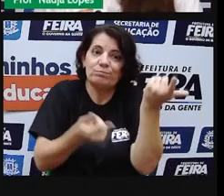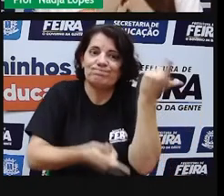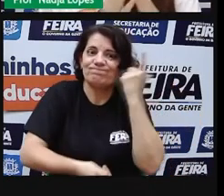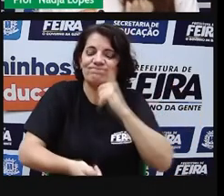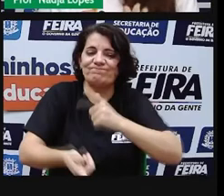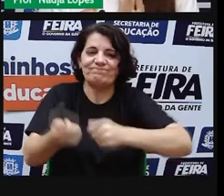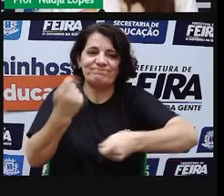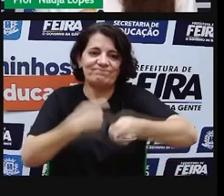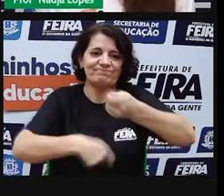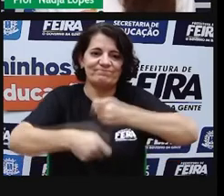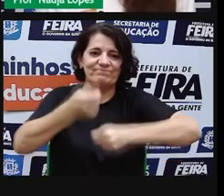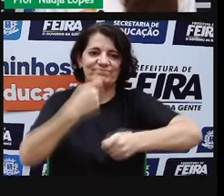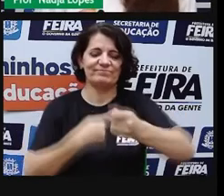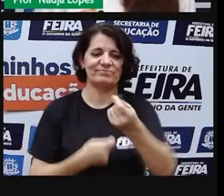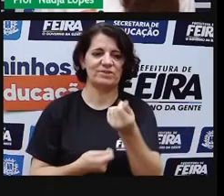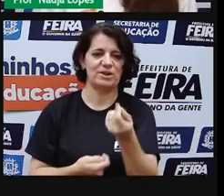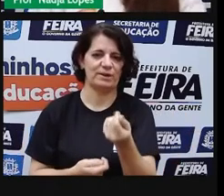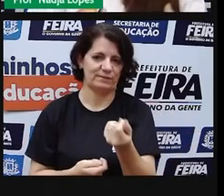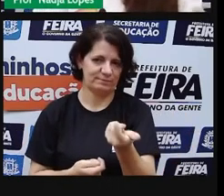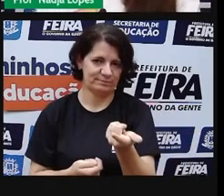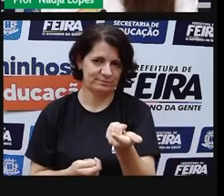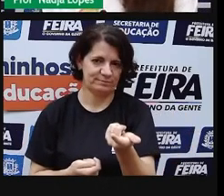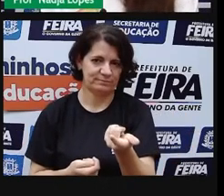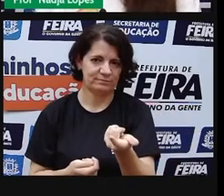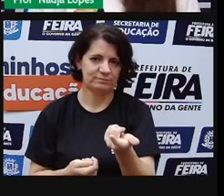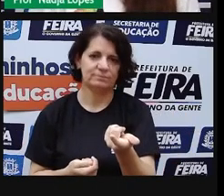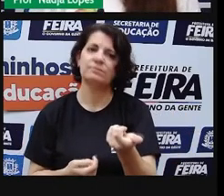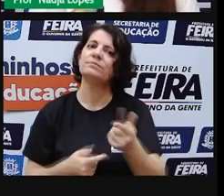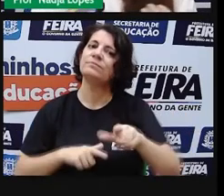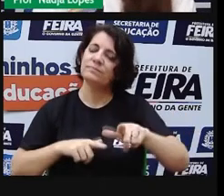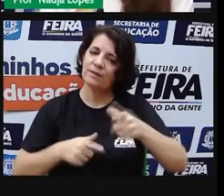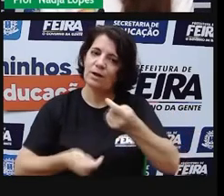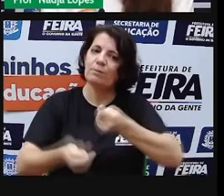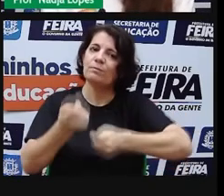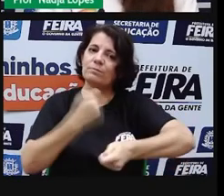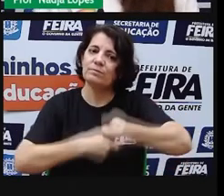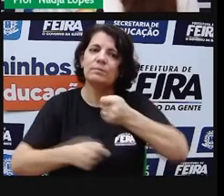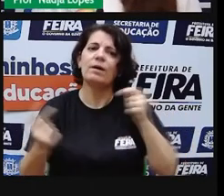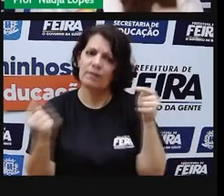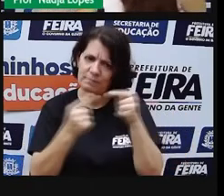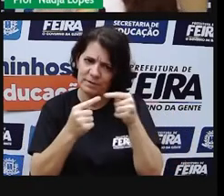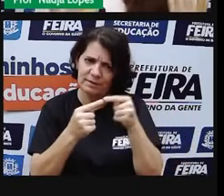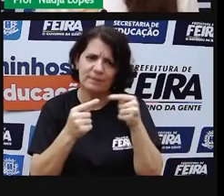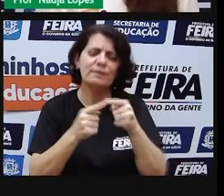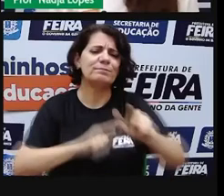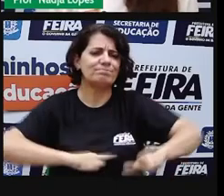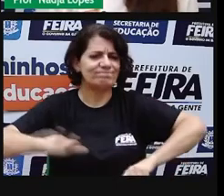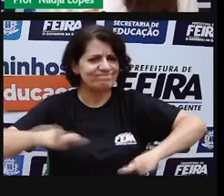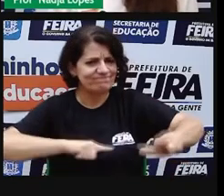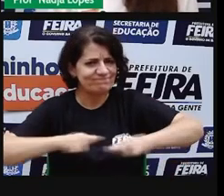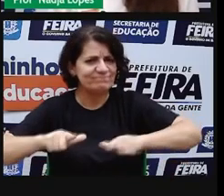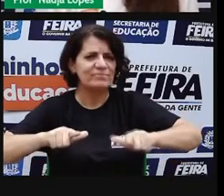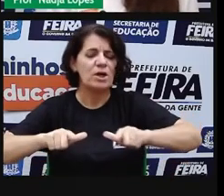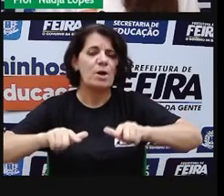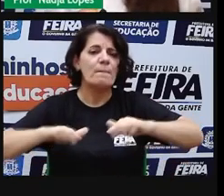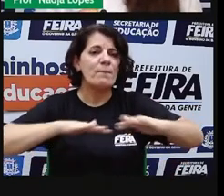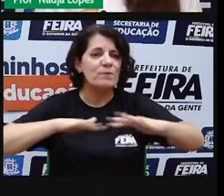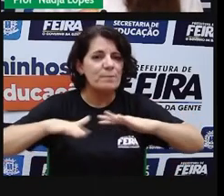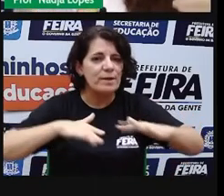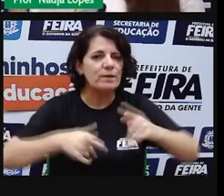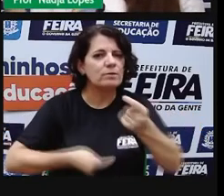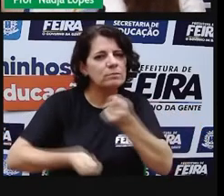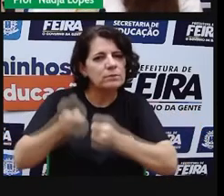econômica diz muito sobre geração de emprego, geração de renda, movimentação da economia